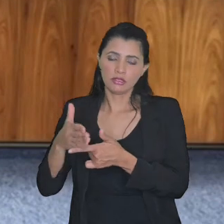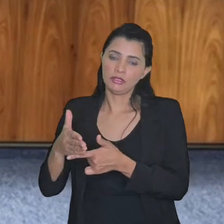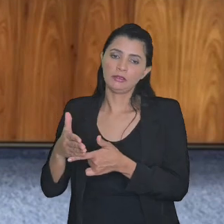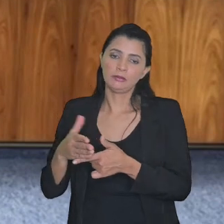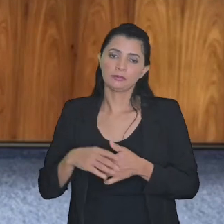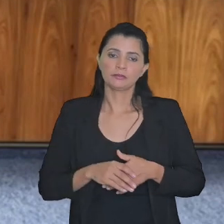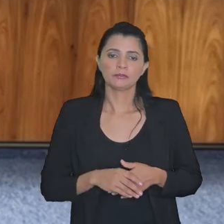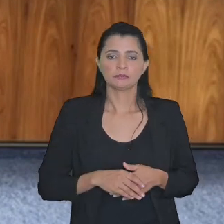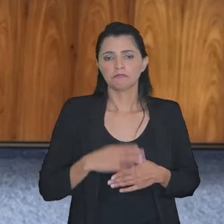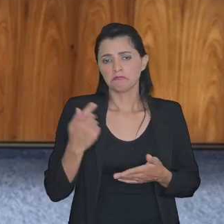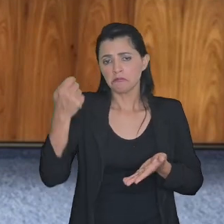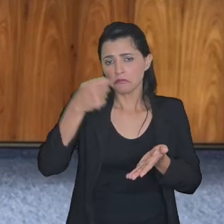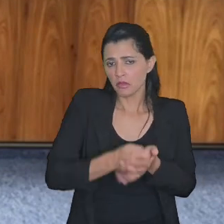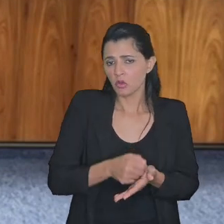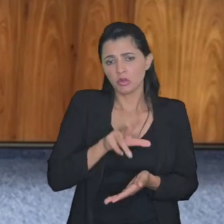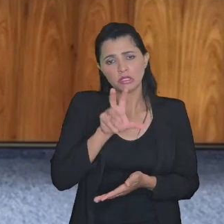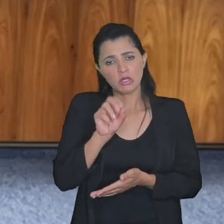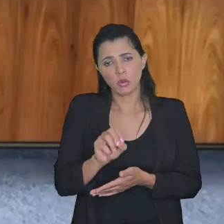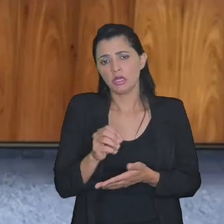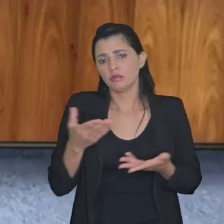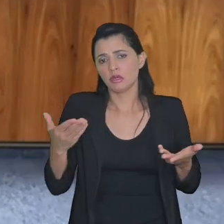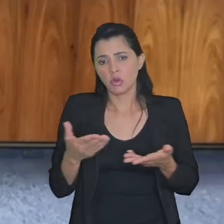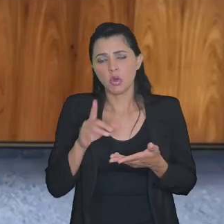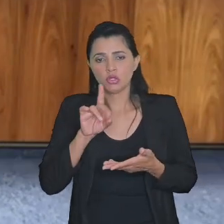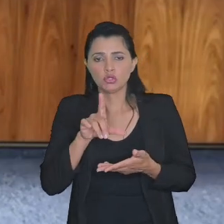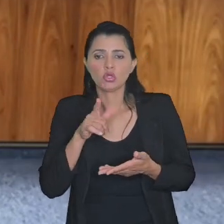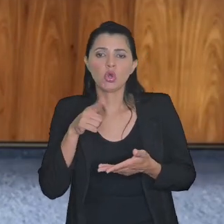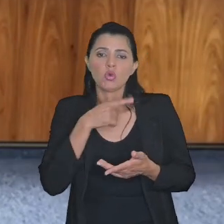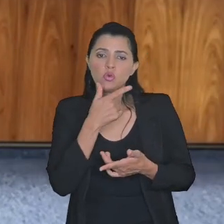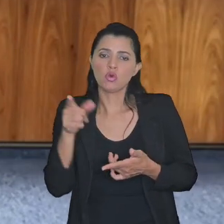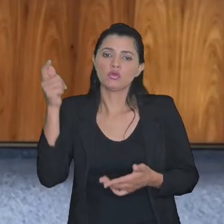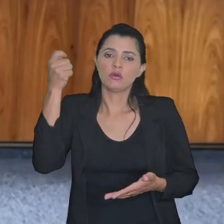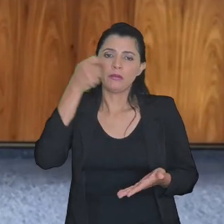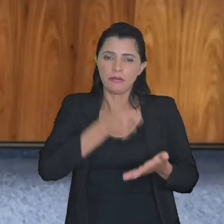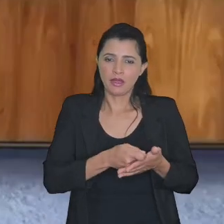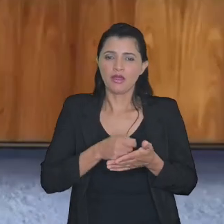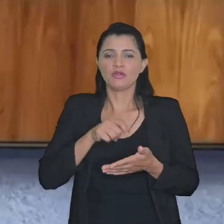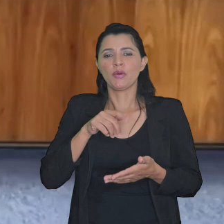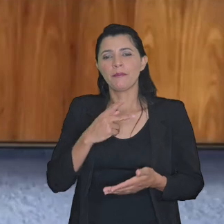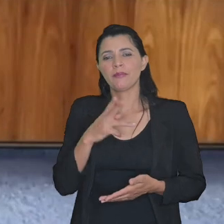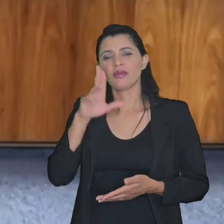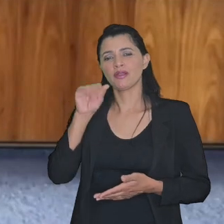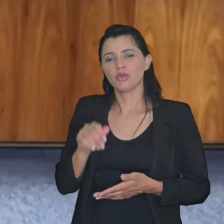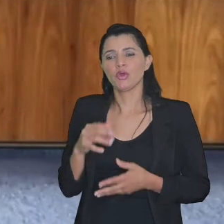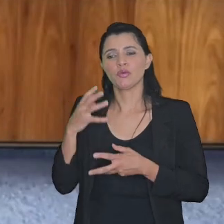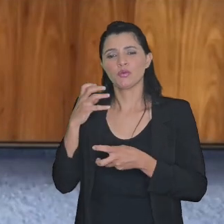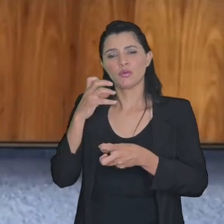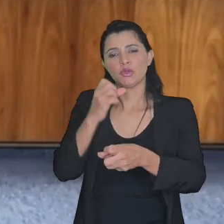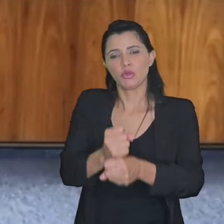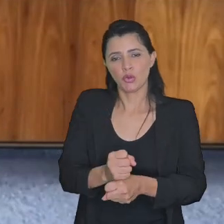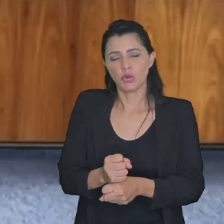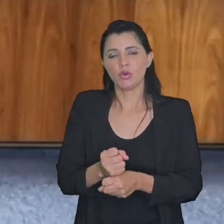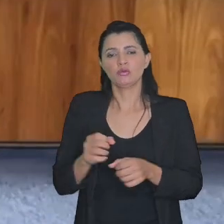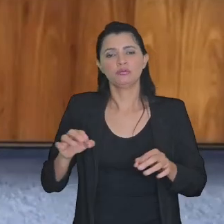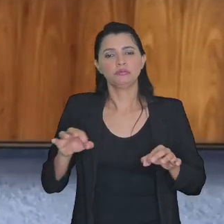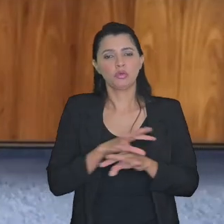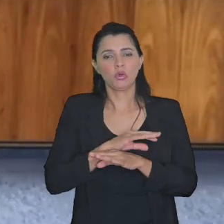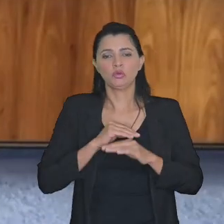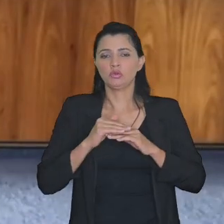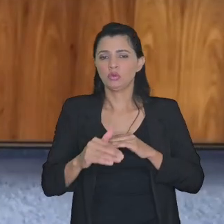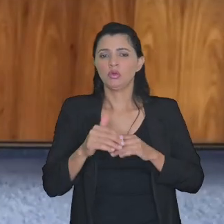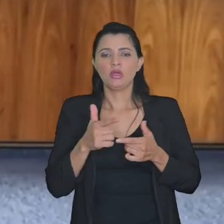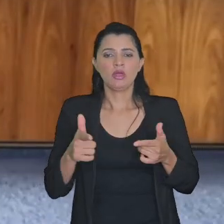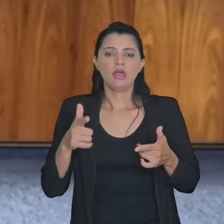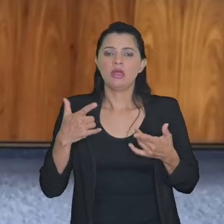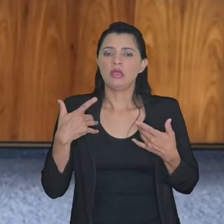pagou os 50 milhões sobrou só aqueles que vão ser quitados pelo precatório a conta de parcelamento fica sobrestada